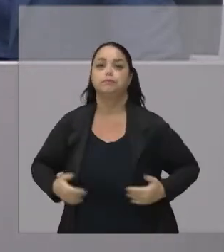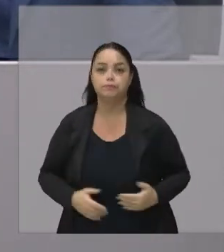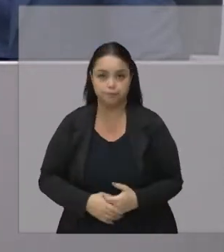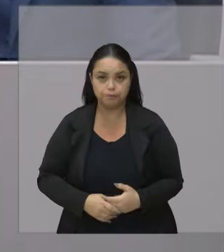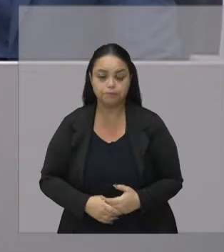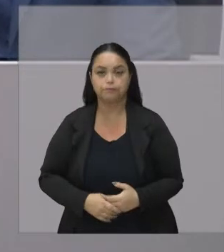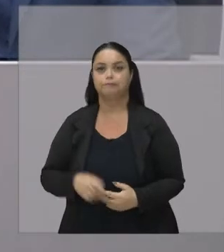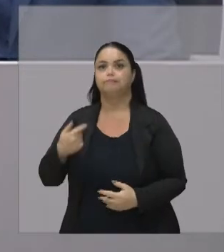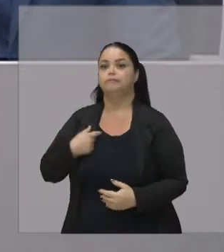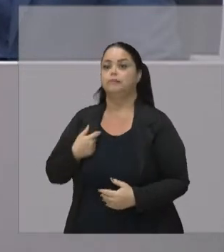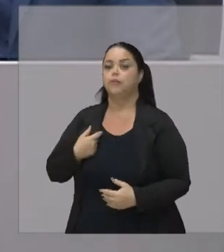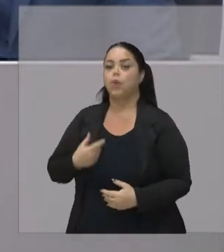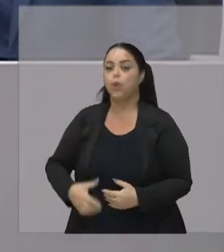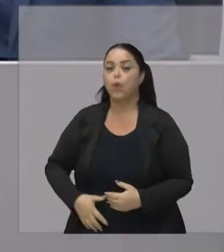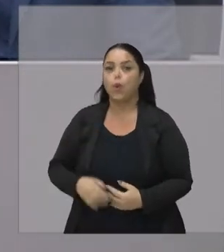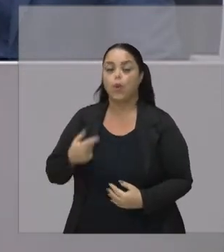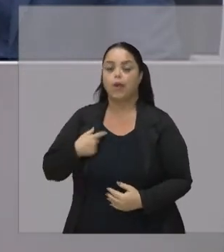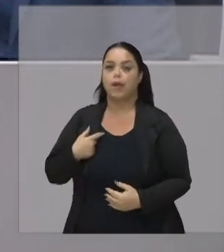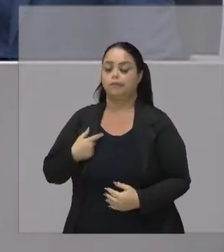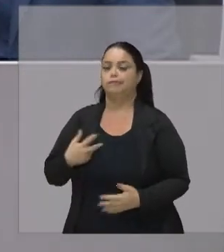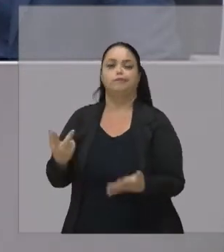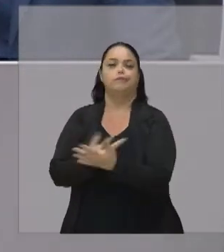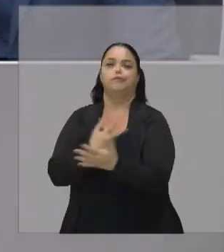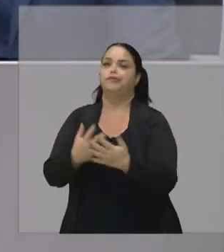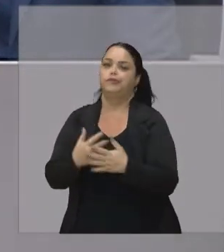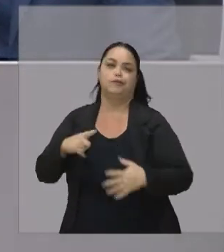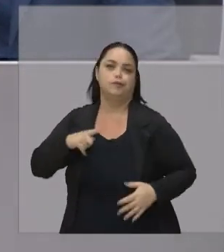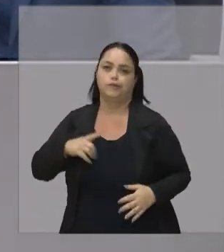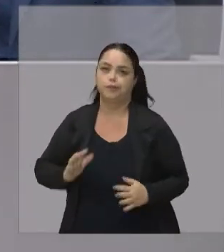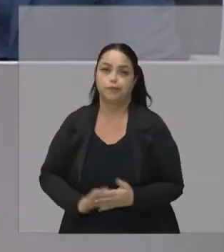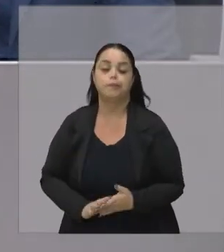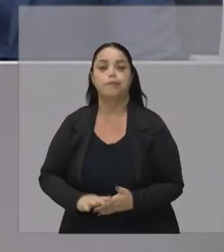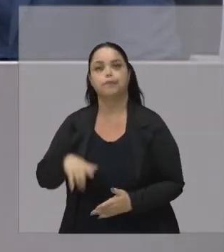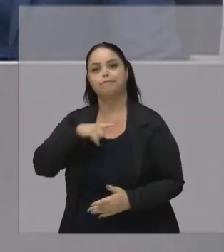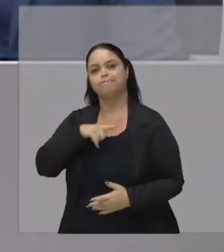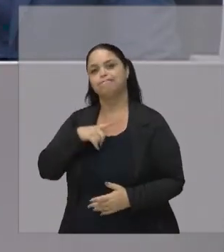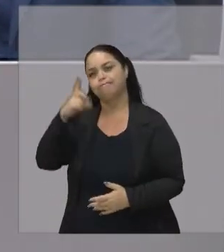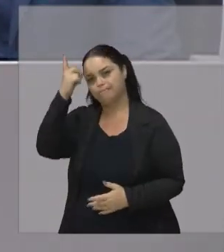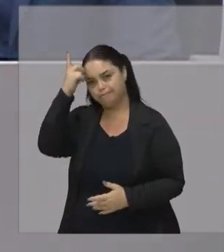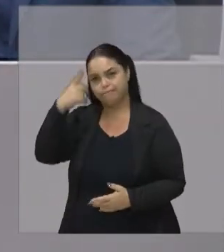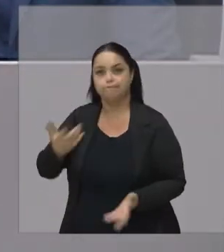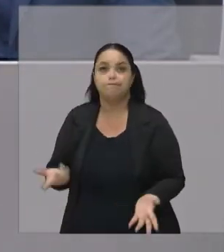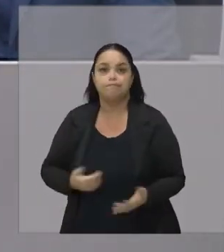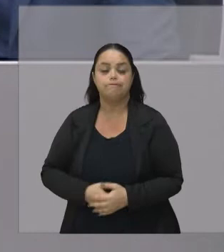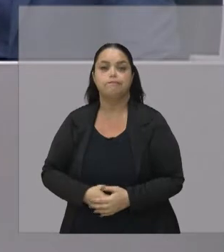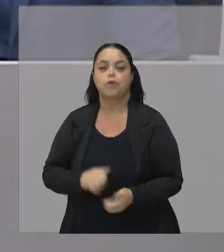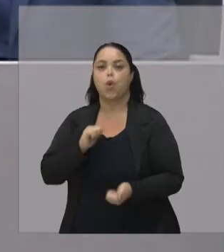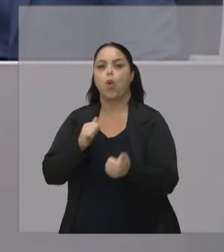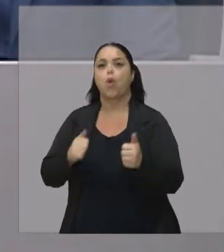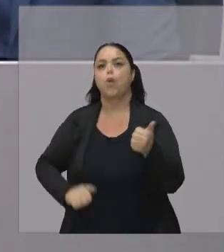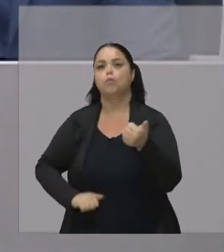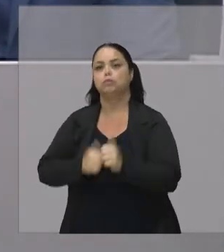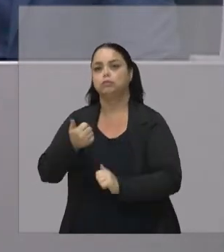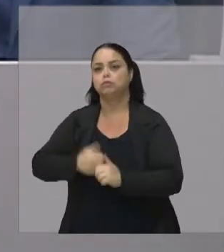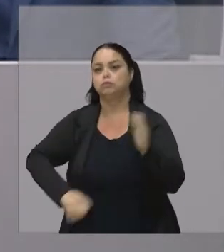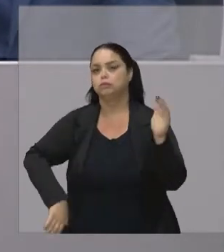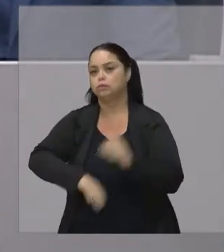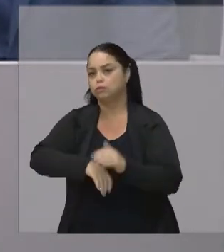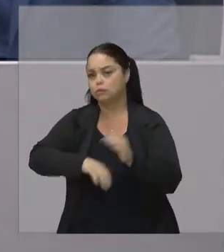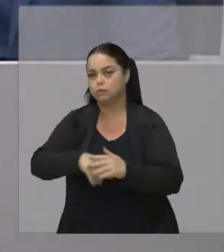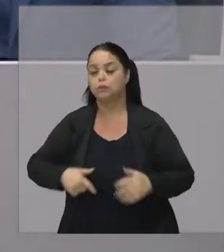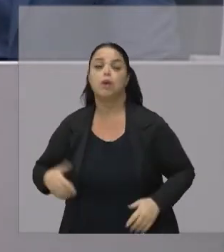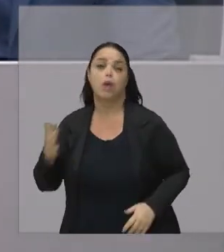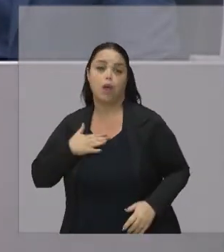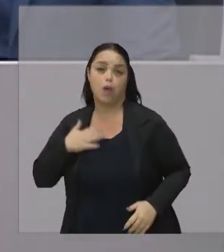Eu era o cara Que tinha tudo Para dar errado Só que eu tinha Um dom De jogar futebol Eu e meus três